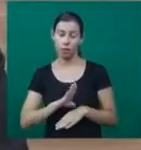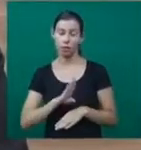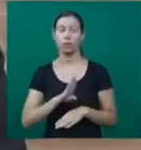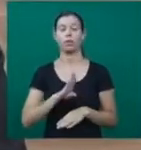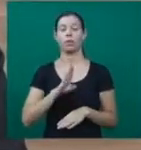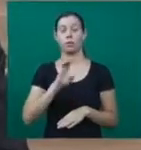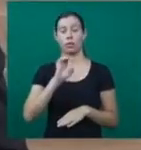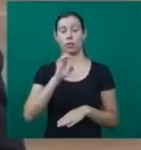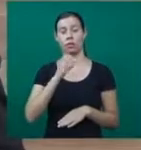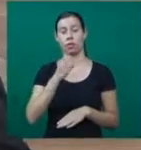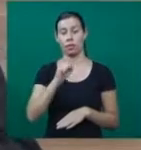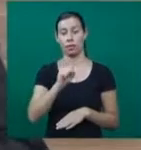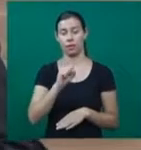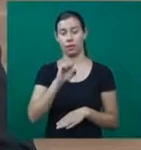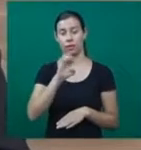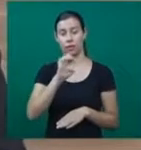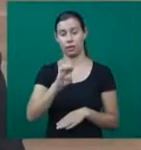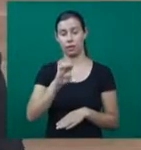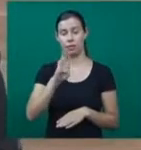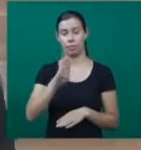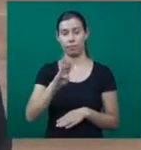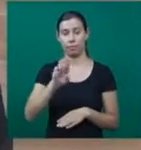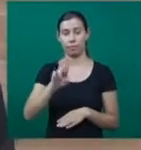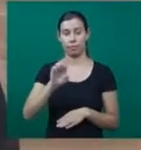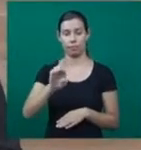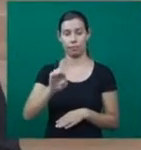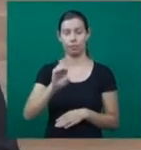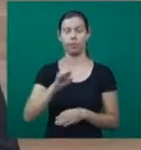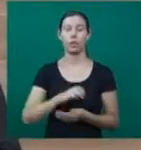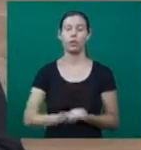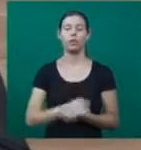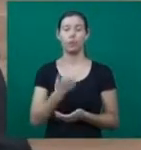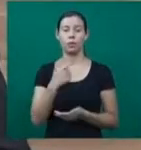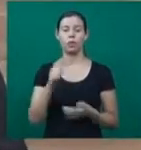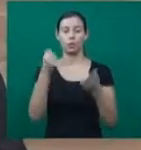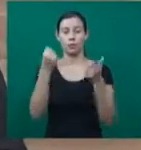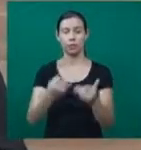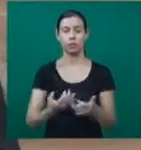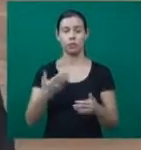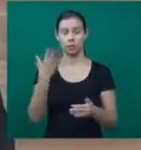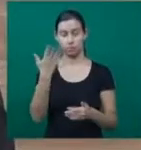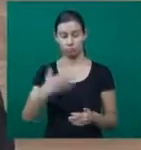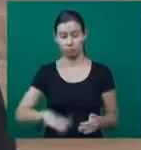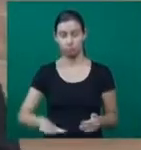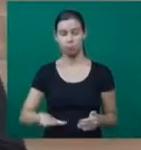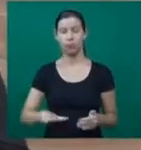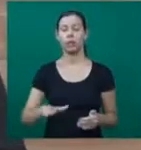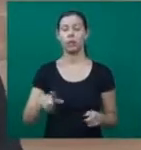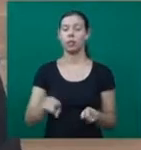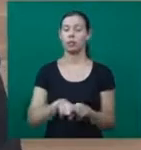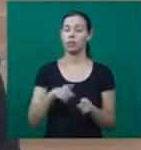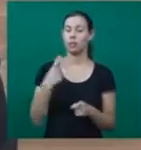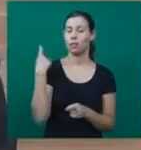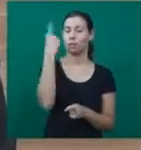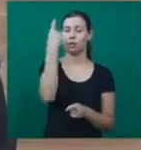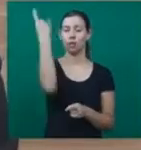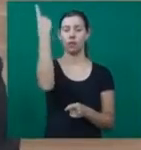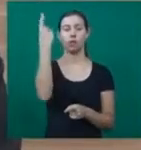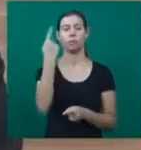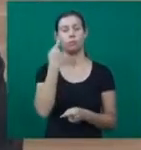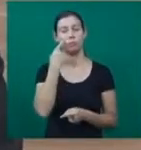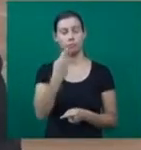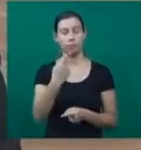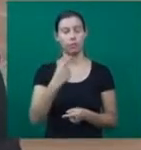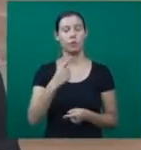pelo SEBRAE. E tem ainda uma reportagem especial sobre o nanismo e o gigantismo. Doenças raras e carregadas de preconceito.